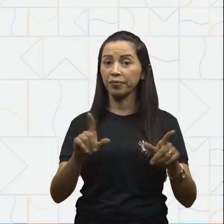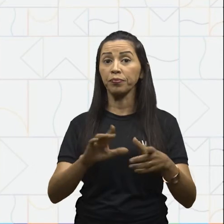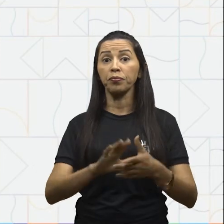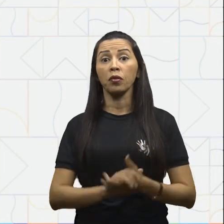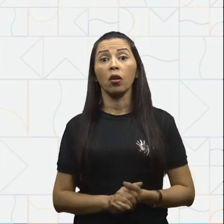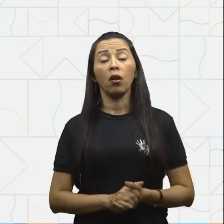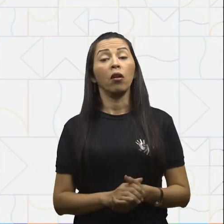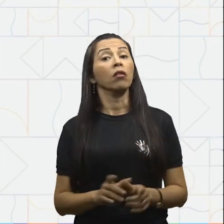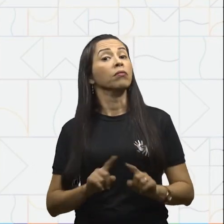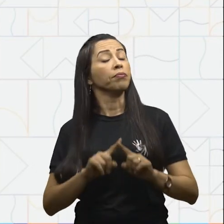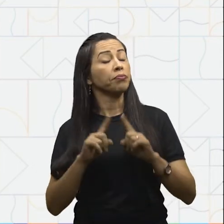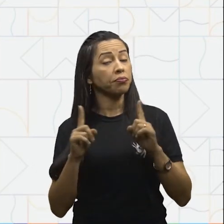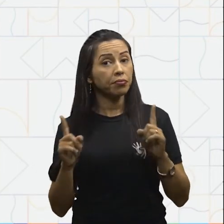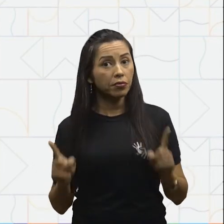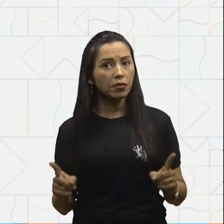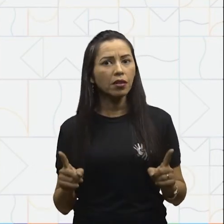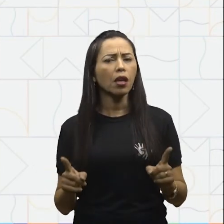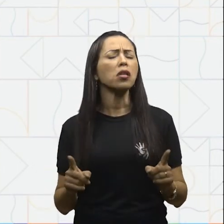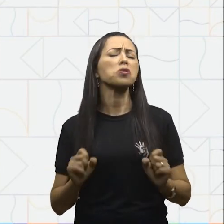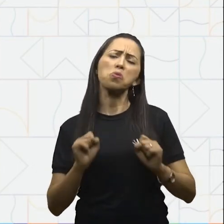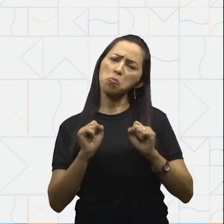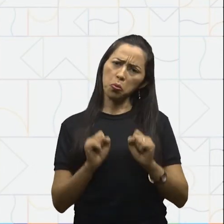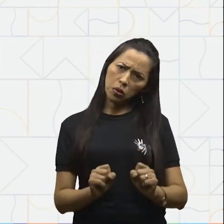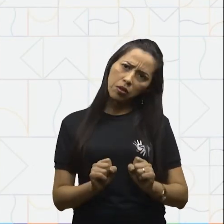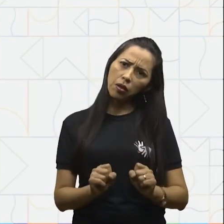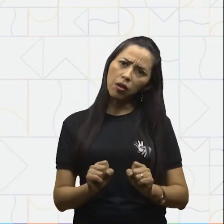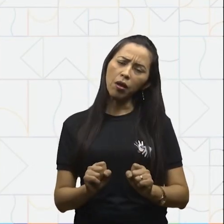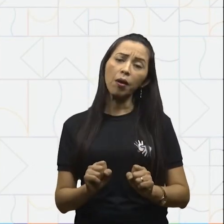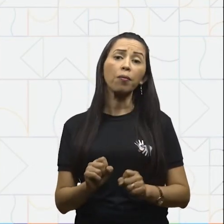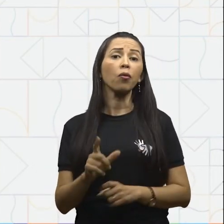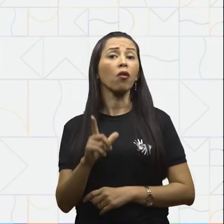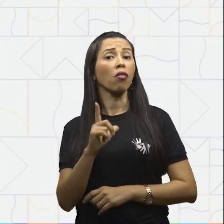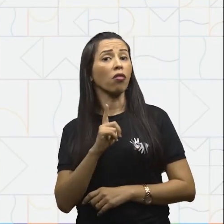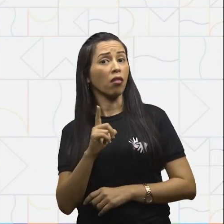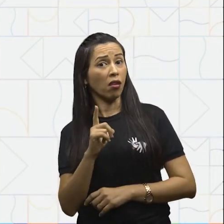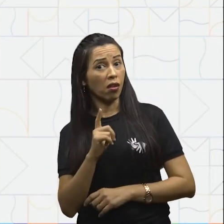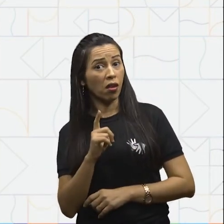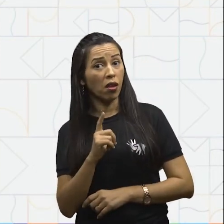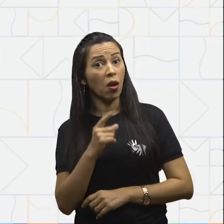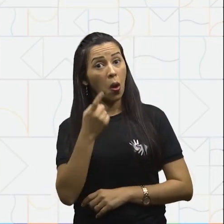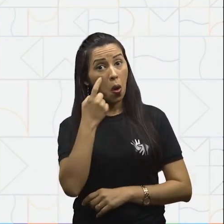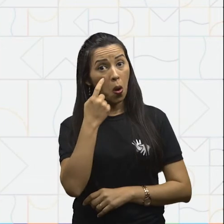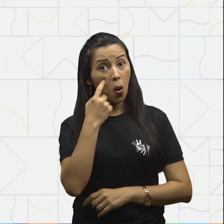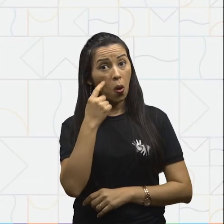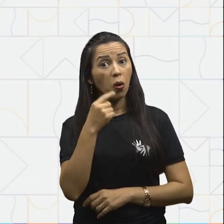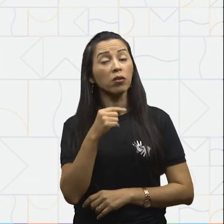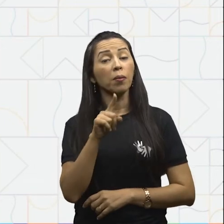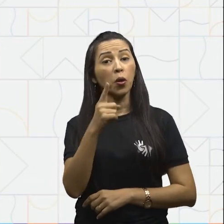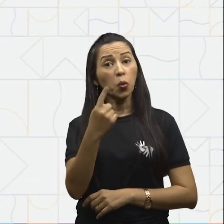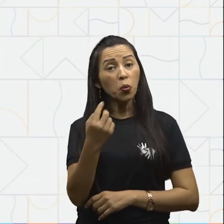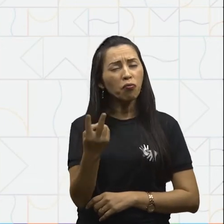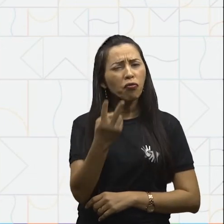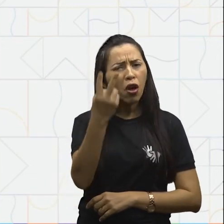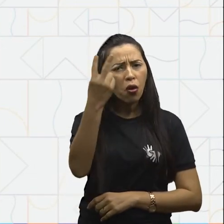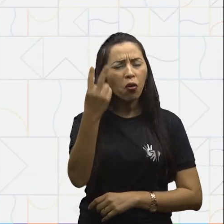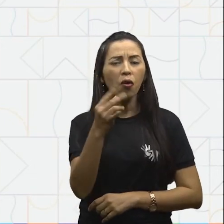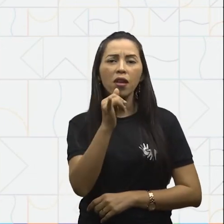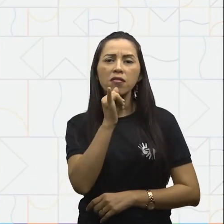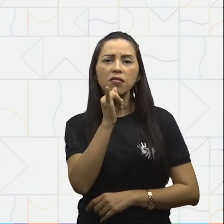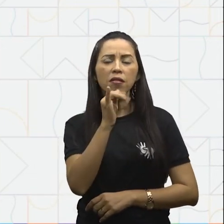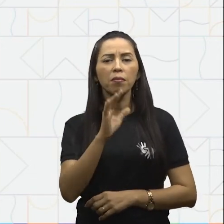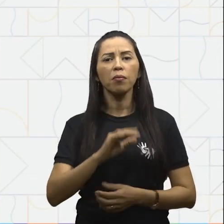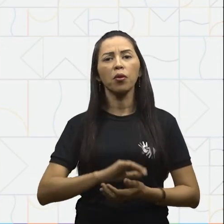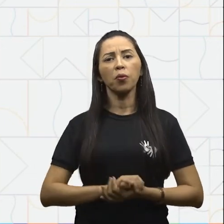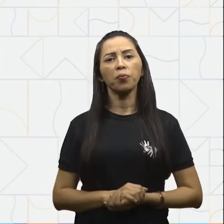Porém, podemos ter inúmeras somente com um único valor. E o que